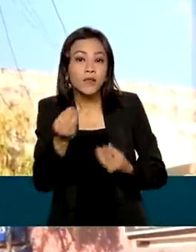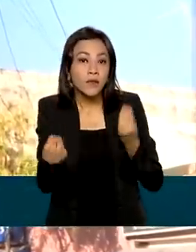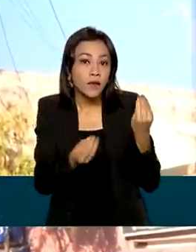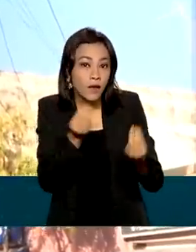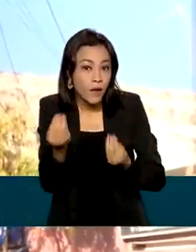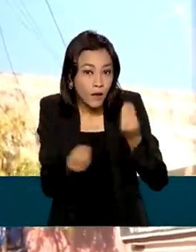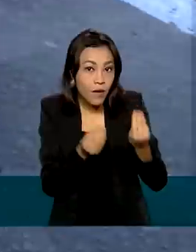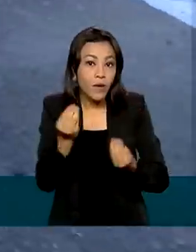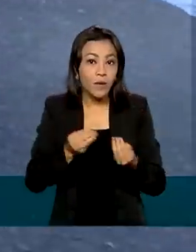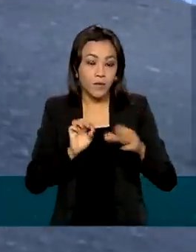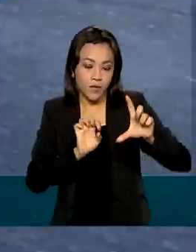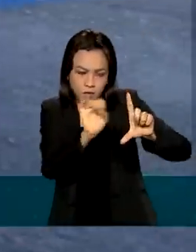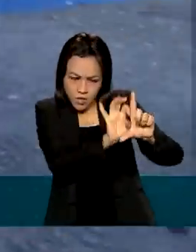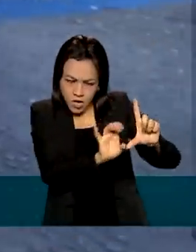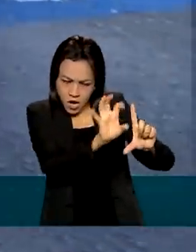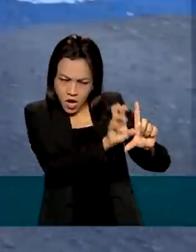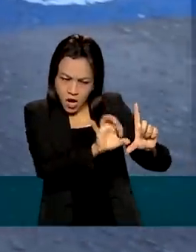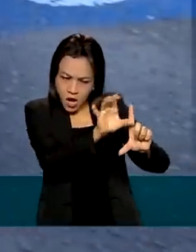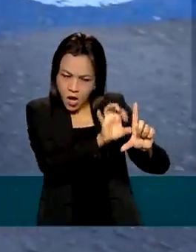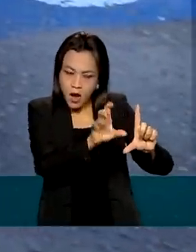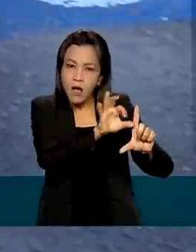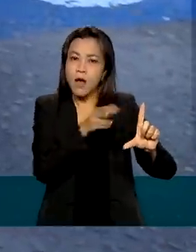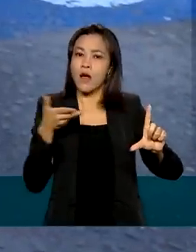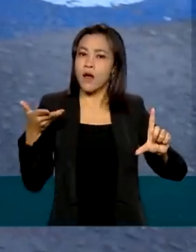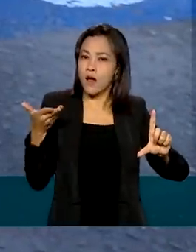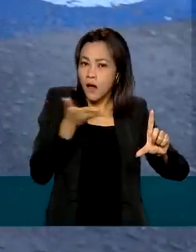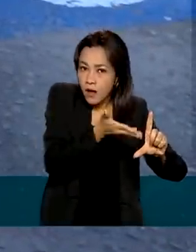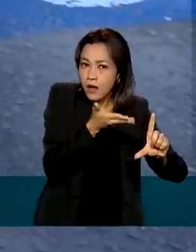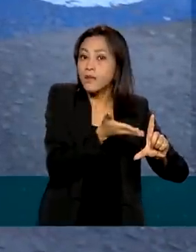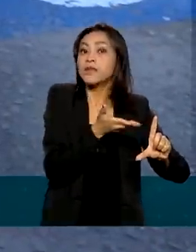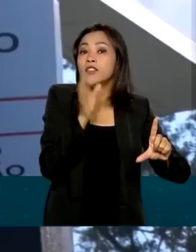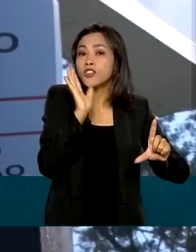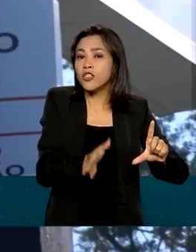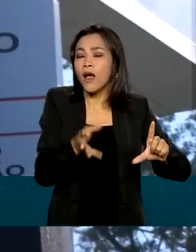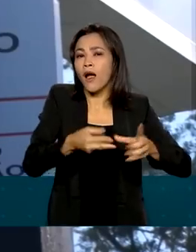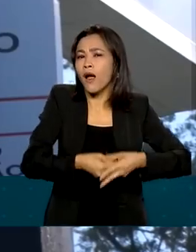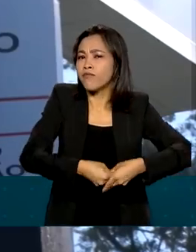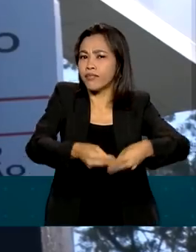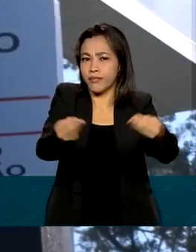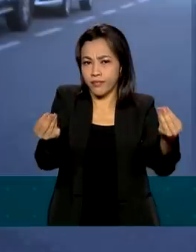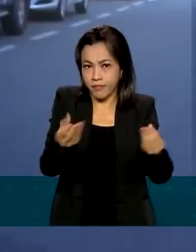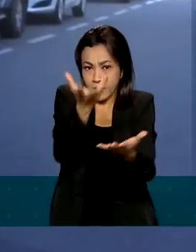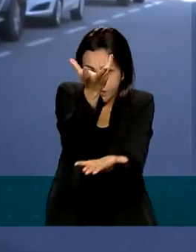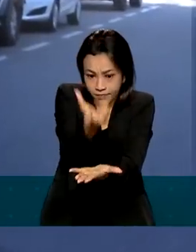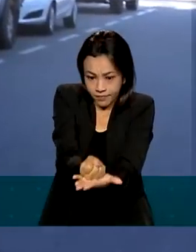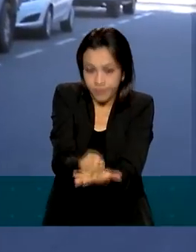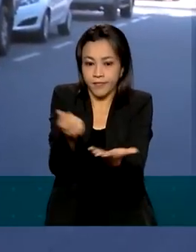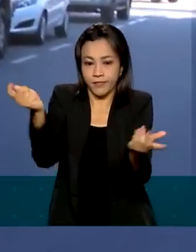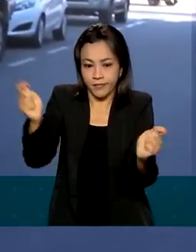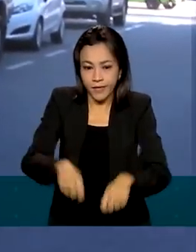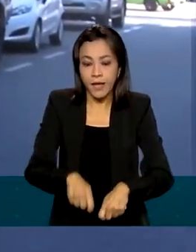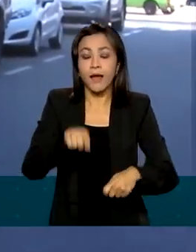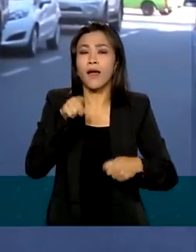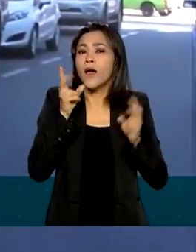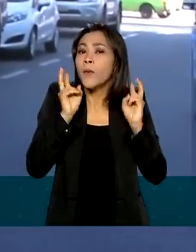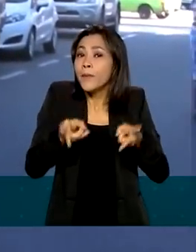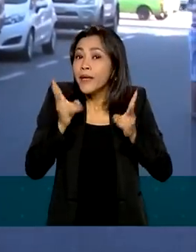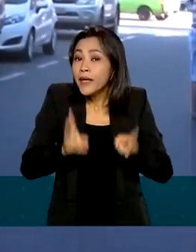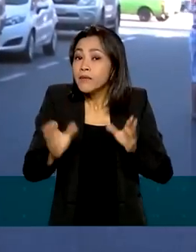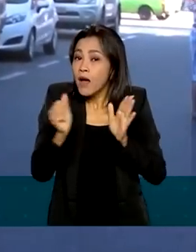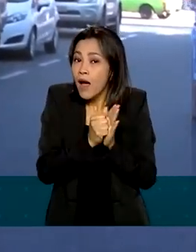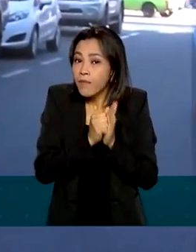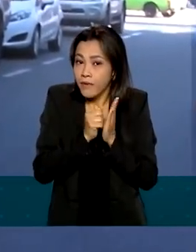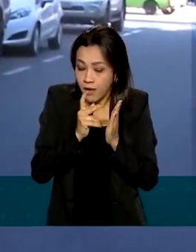por meio de um QR Code, que é lido pelo aplicativo Viu, já disponível para download. É o mesmo aplicativo que